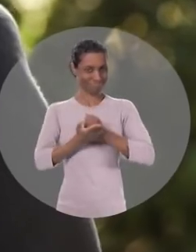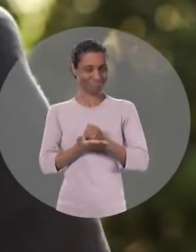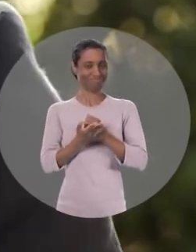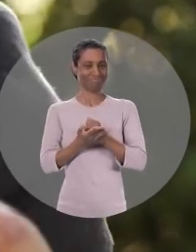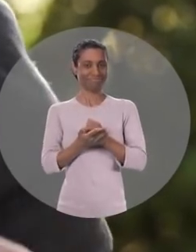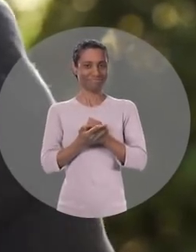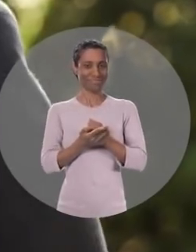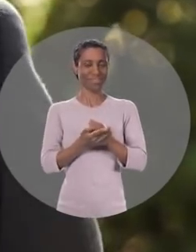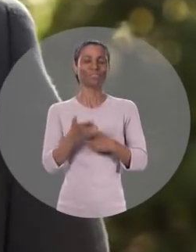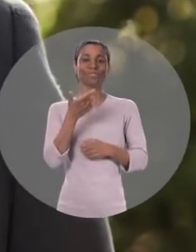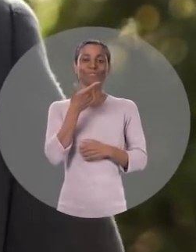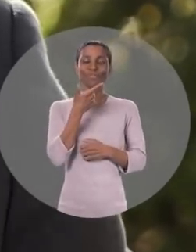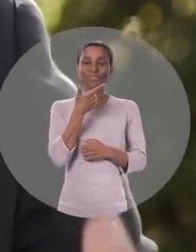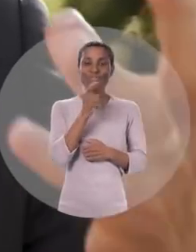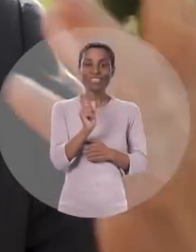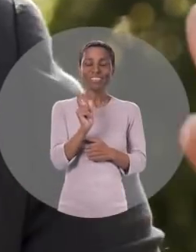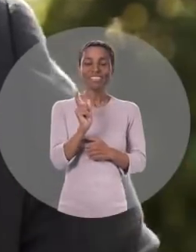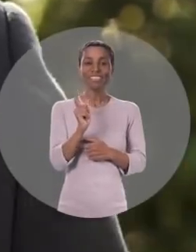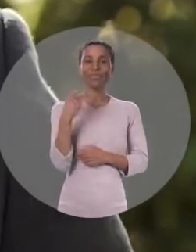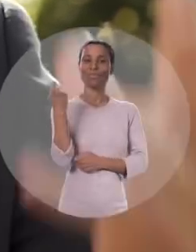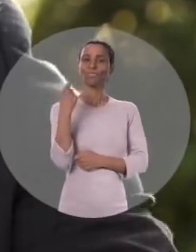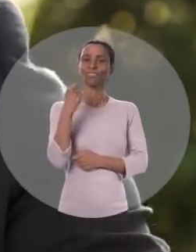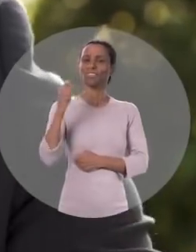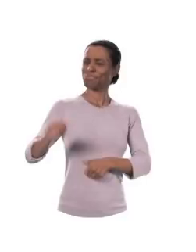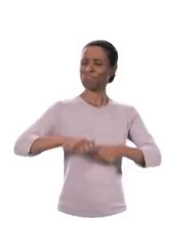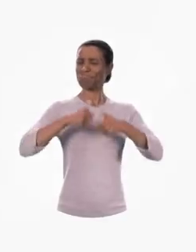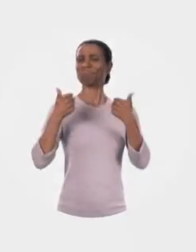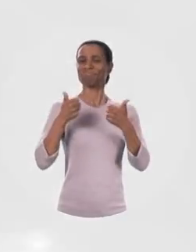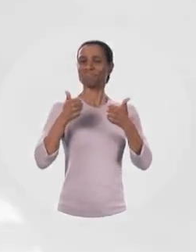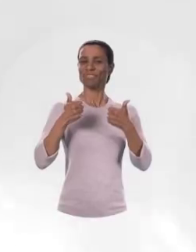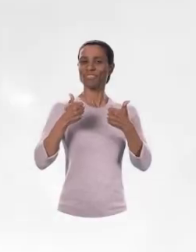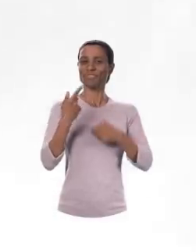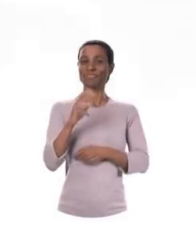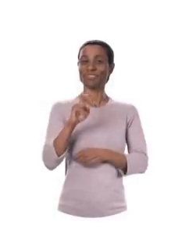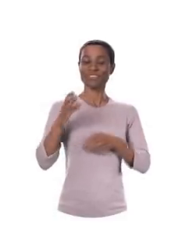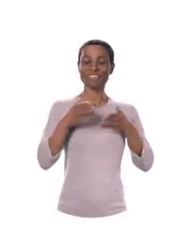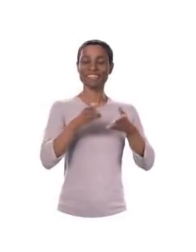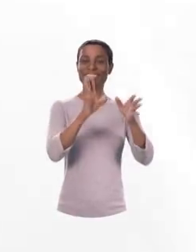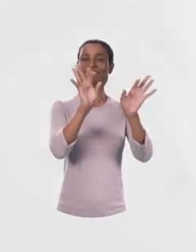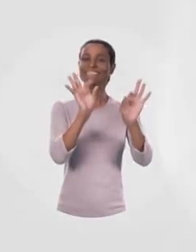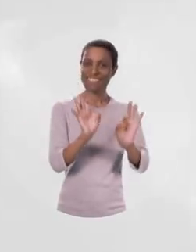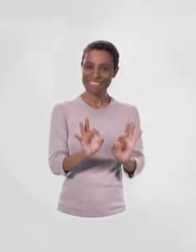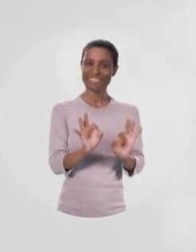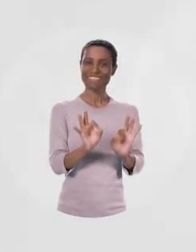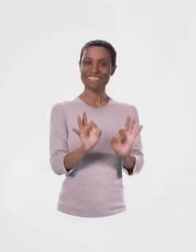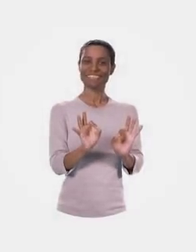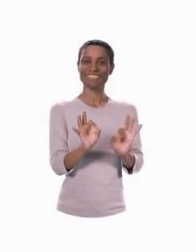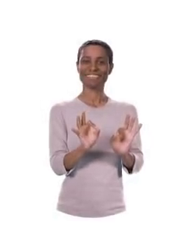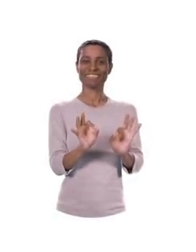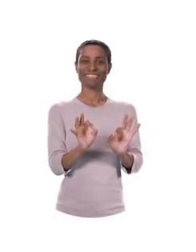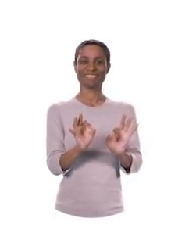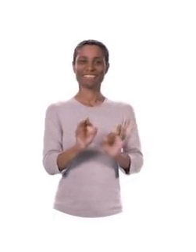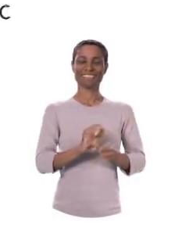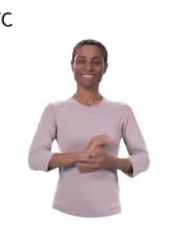força, vamos entregar um Rio Grande de pé. O Grande o rumo certo.